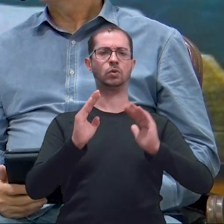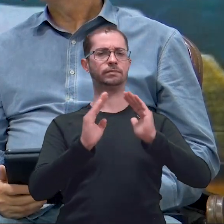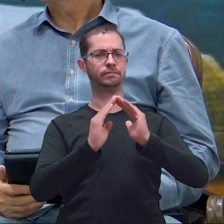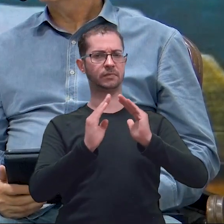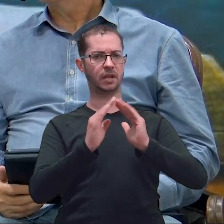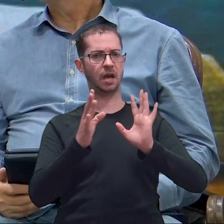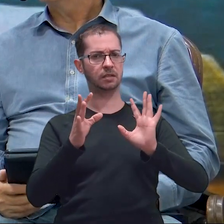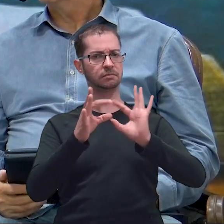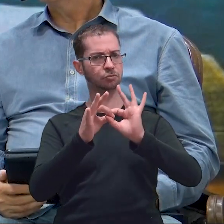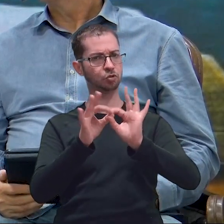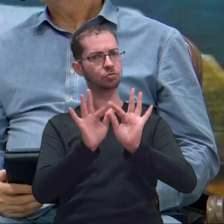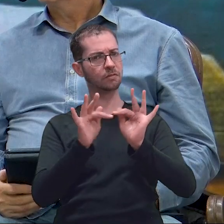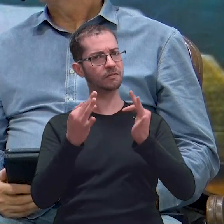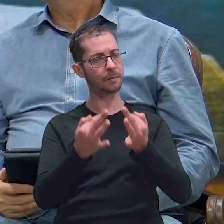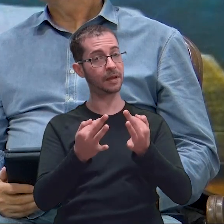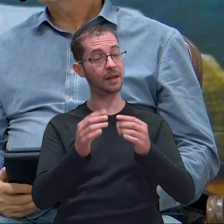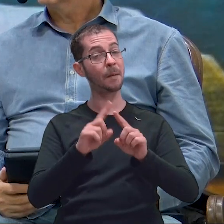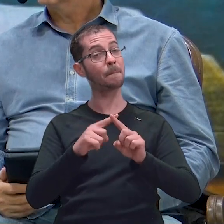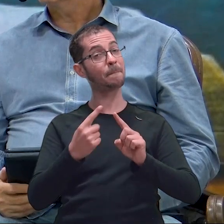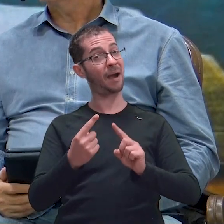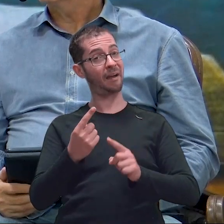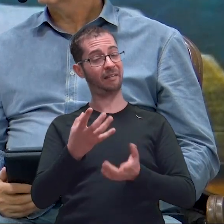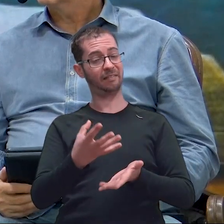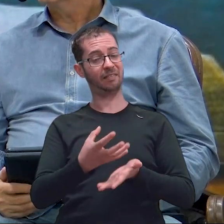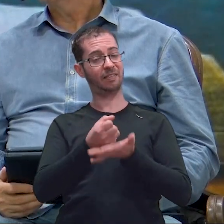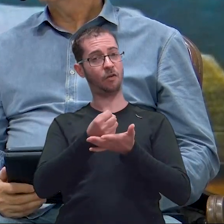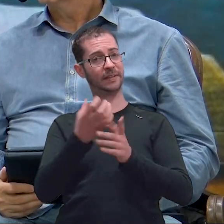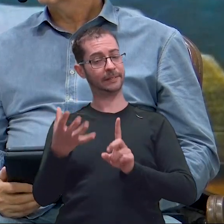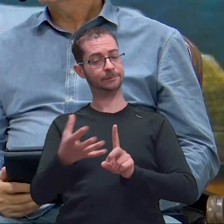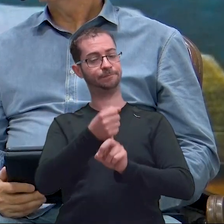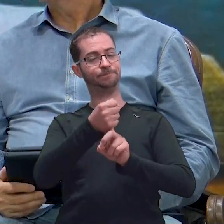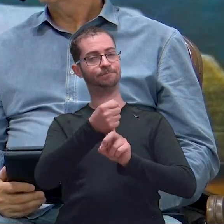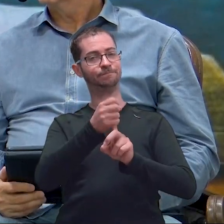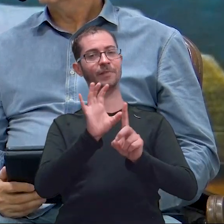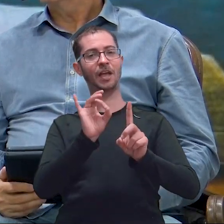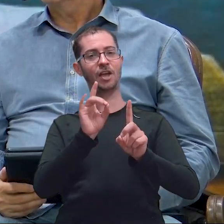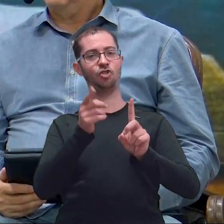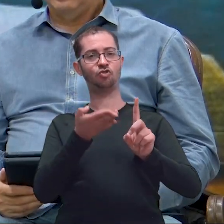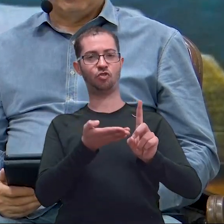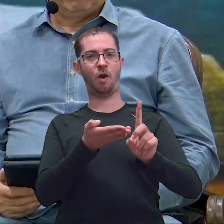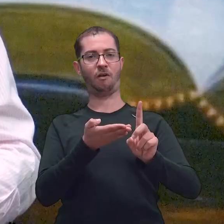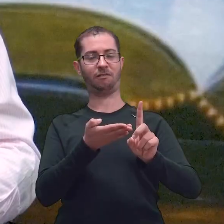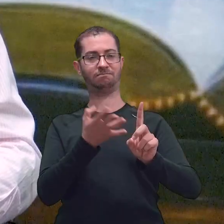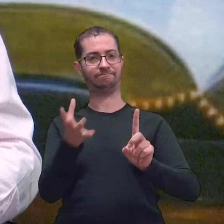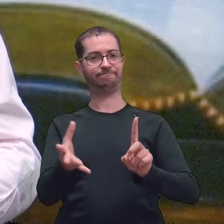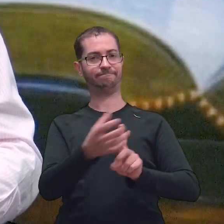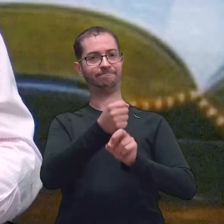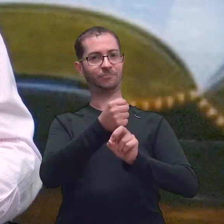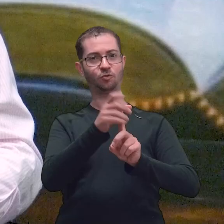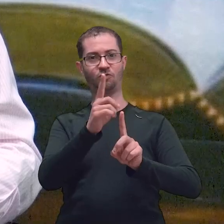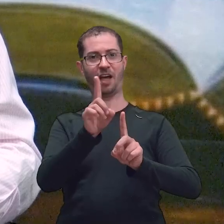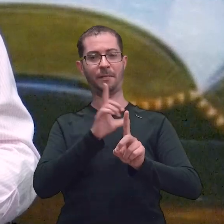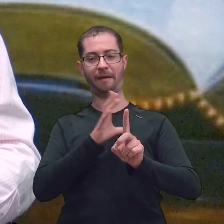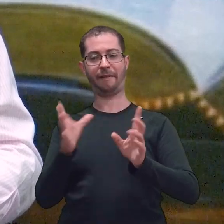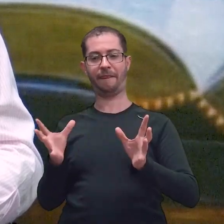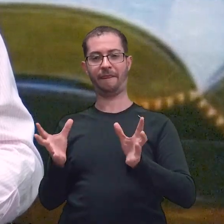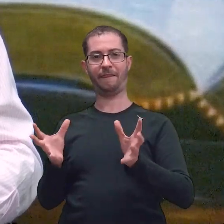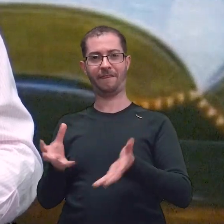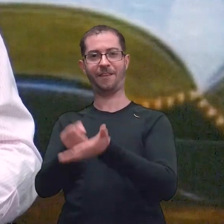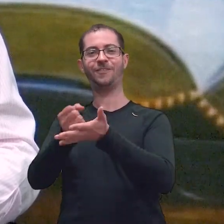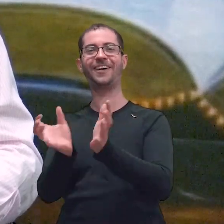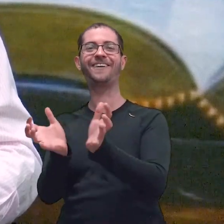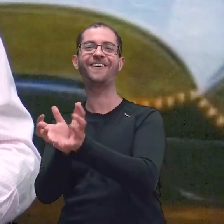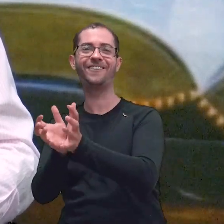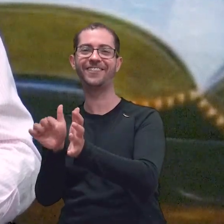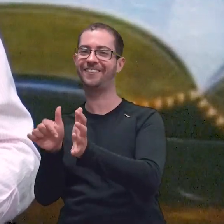Mas, a salvação, ela é individual. Eu preciso de investir tempo nesse relacionamento, né? E aí, aqui, para fechar